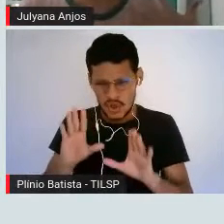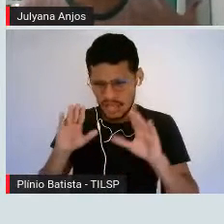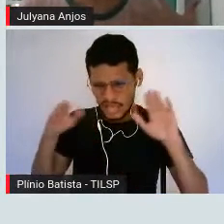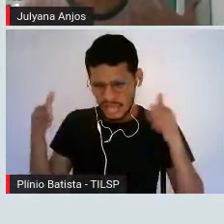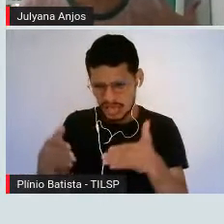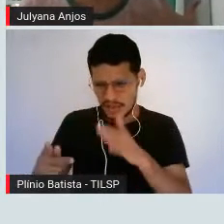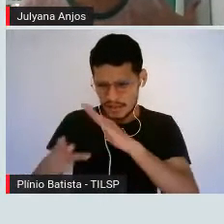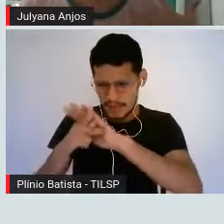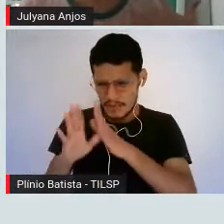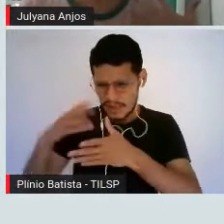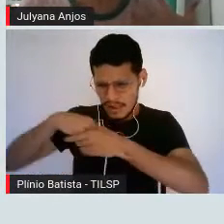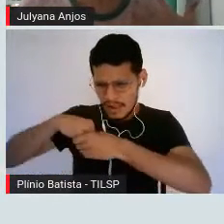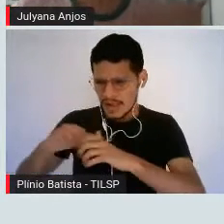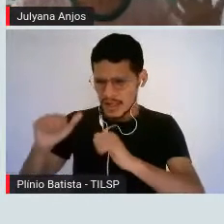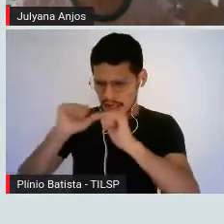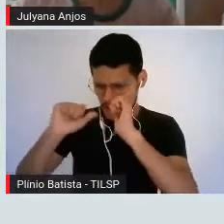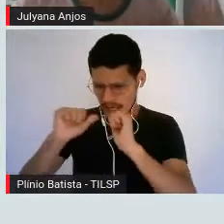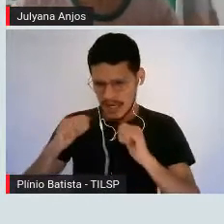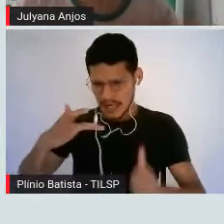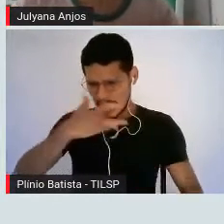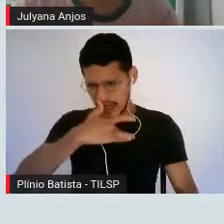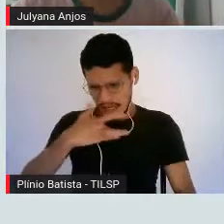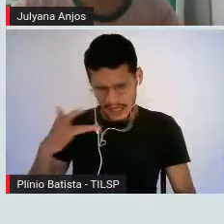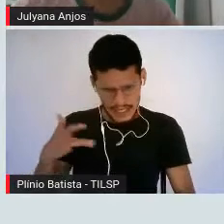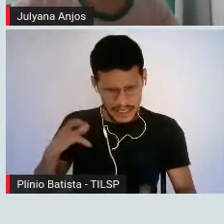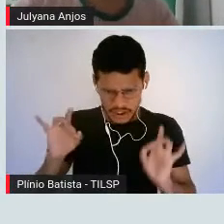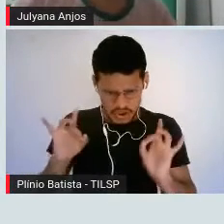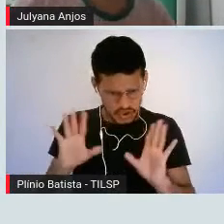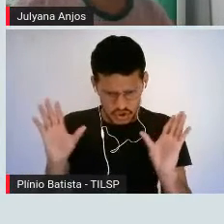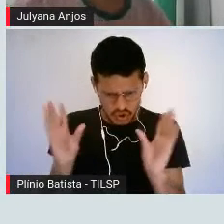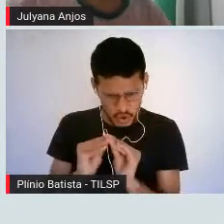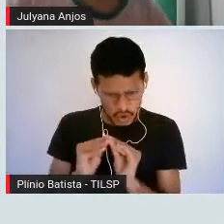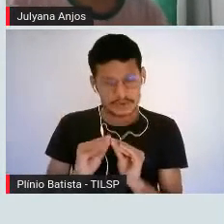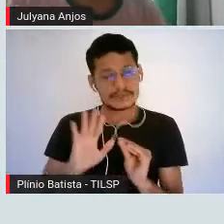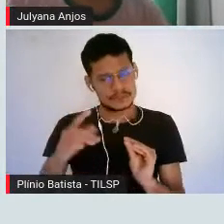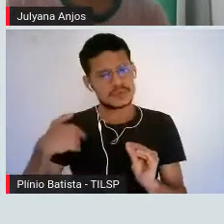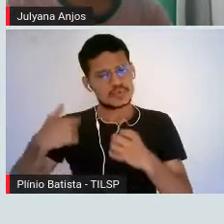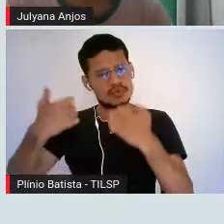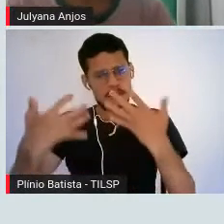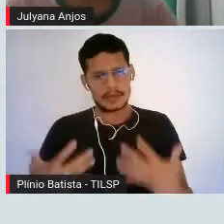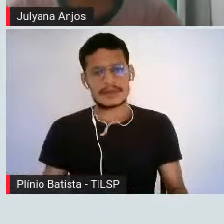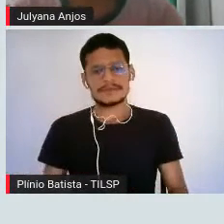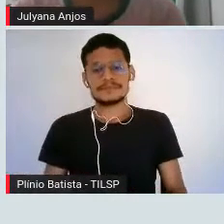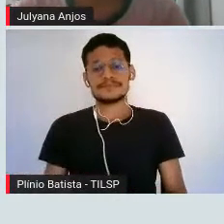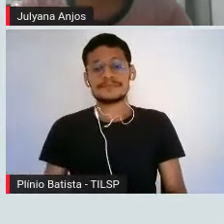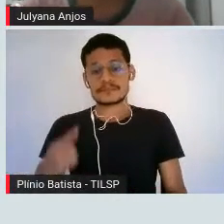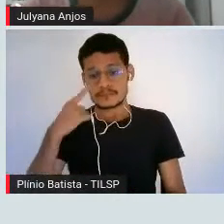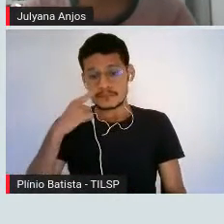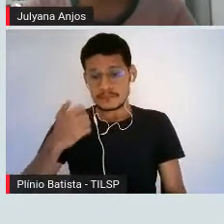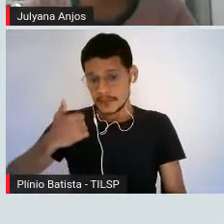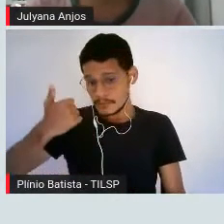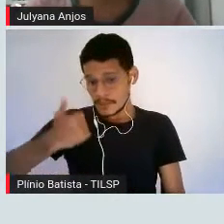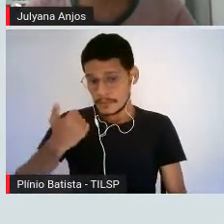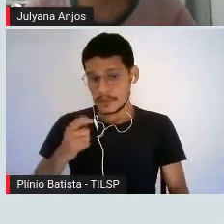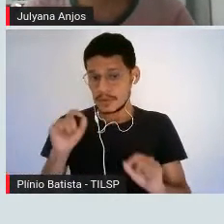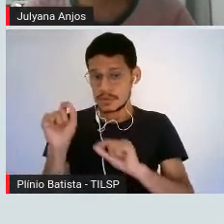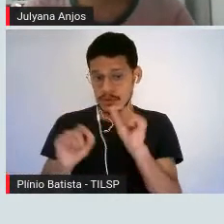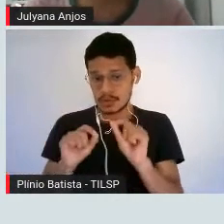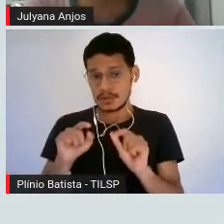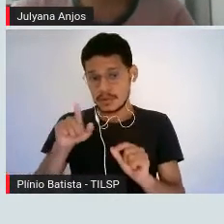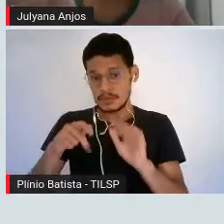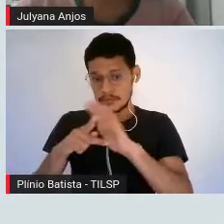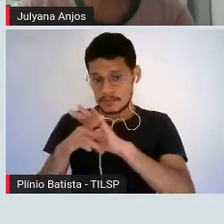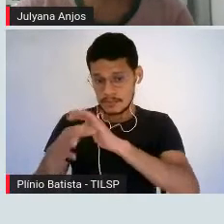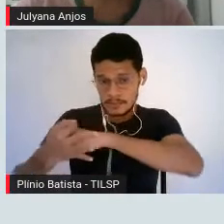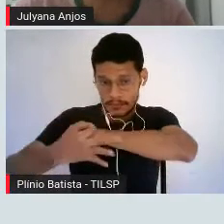moléculas hidratadas? Entende? A gente vai ver sobre isso. Então, primeiro a gente vai ver justamente essa molécula